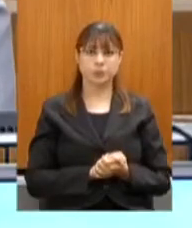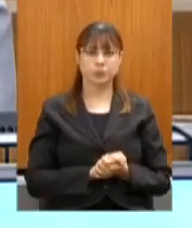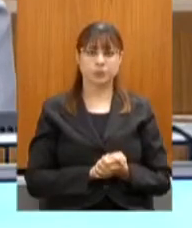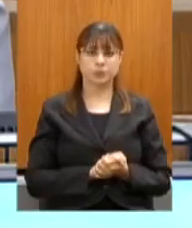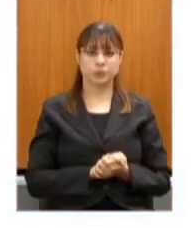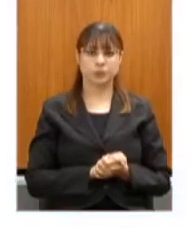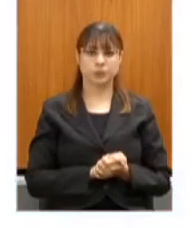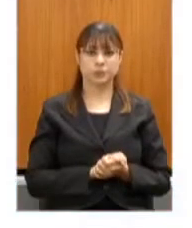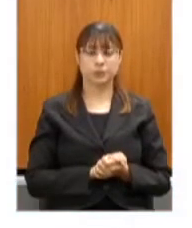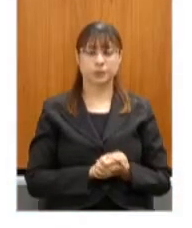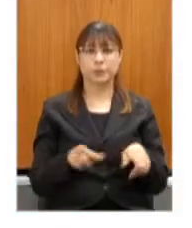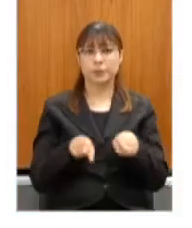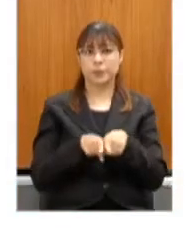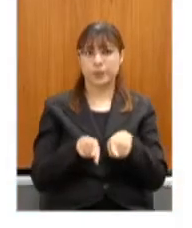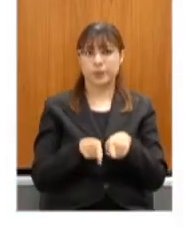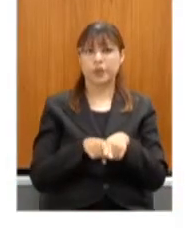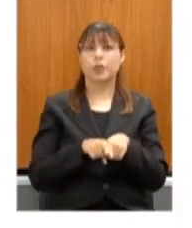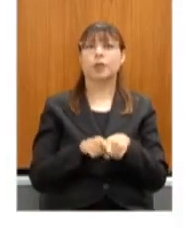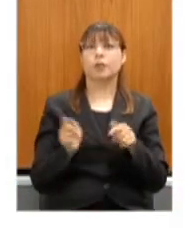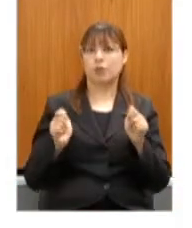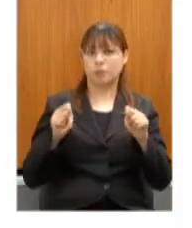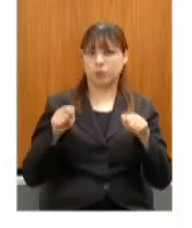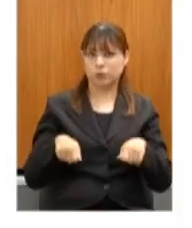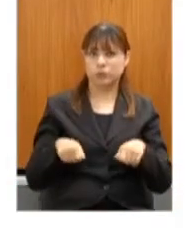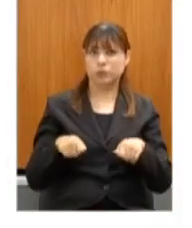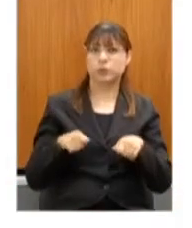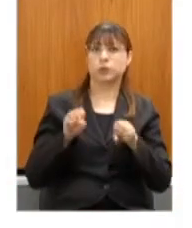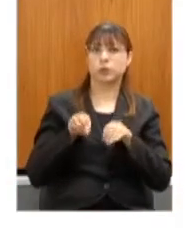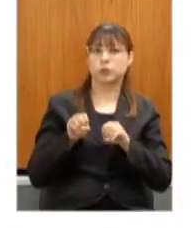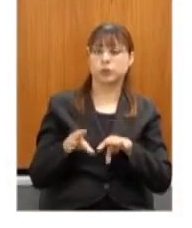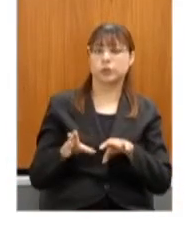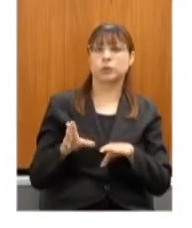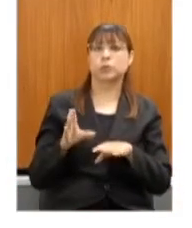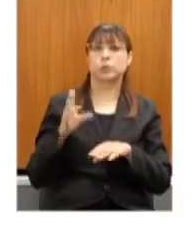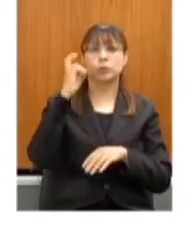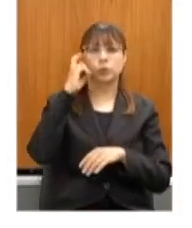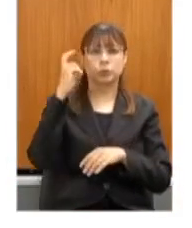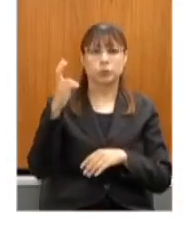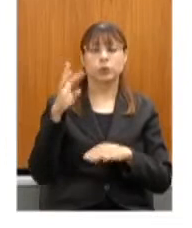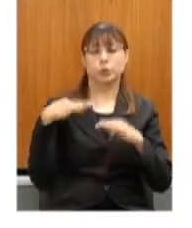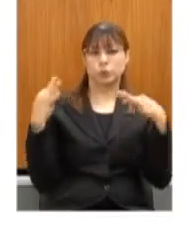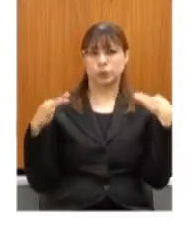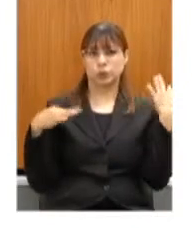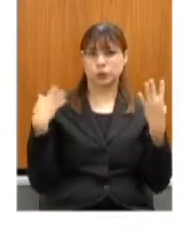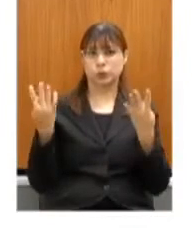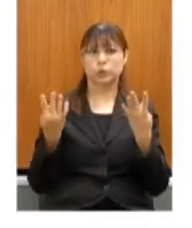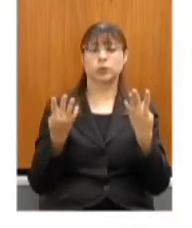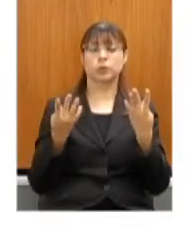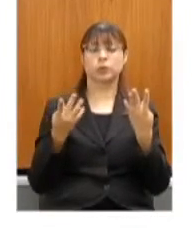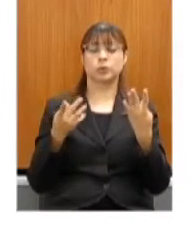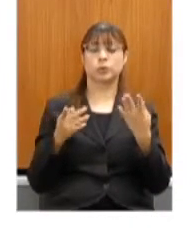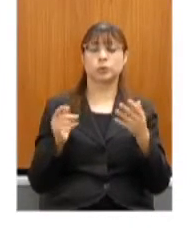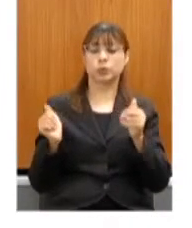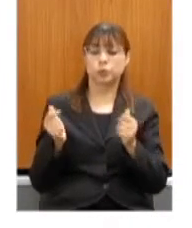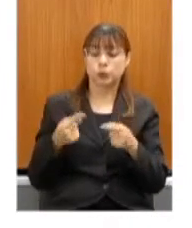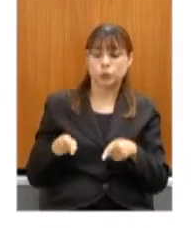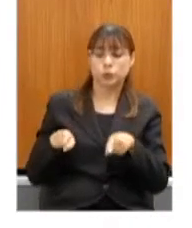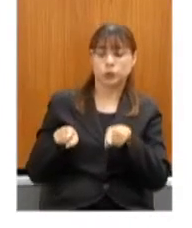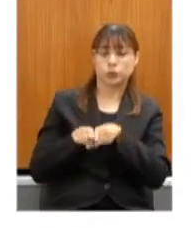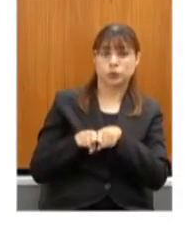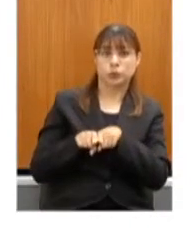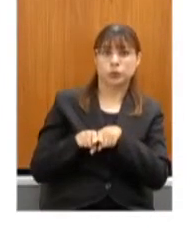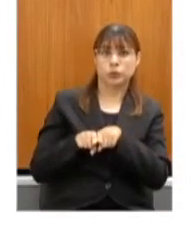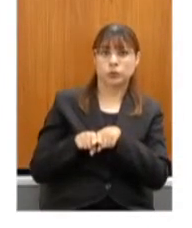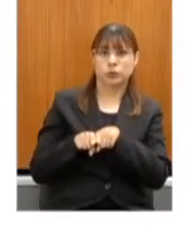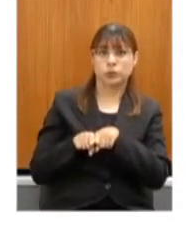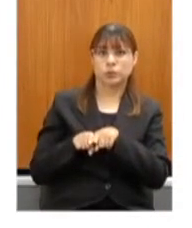Nós fizemos capacitações virtuais em turismo gastronômico em parceria com a agência Taste of